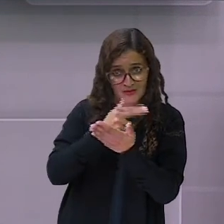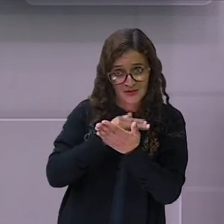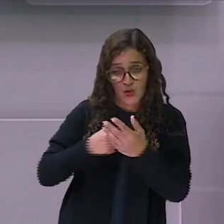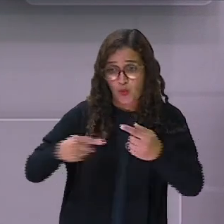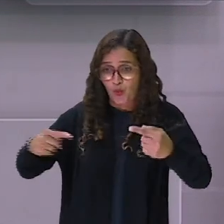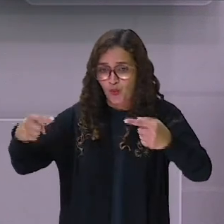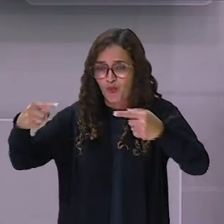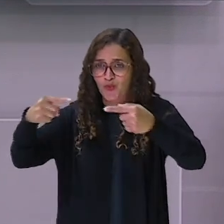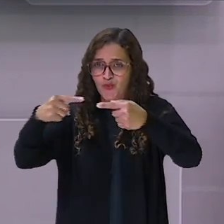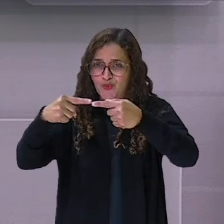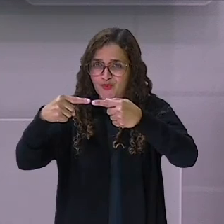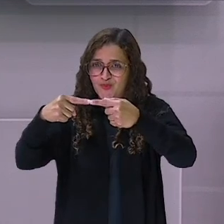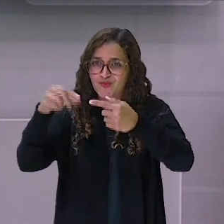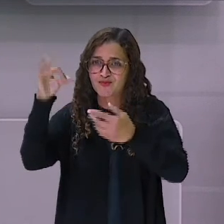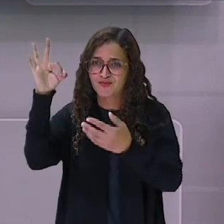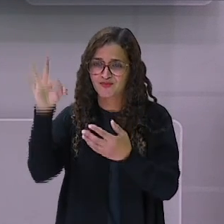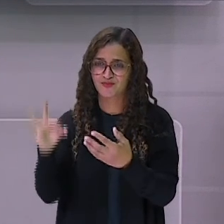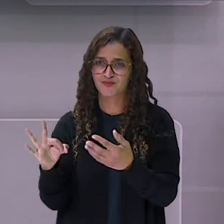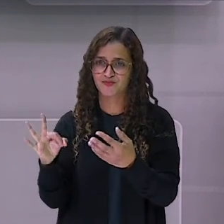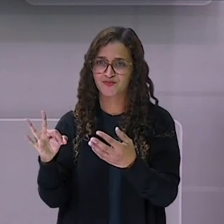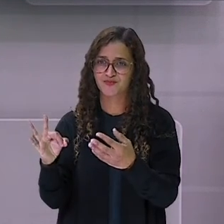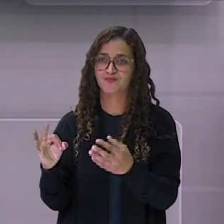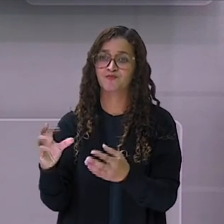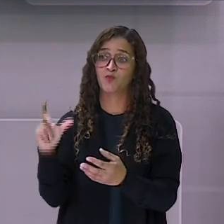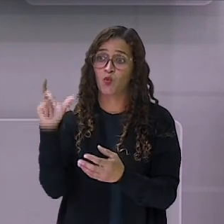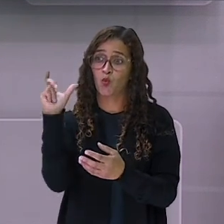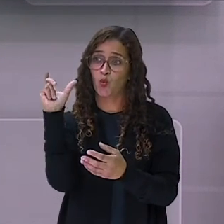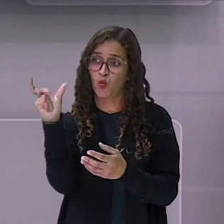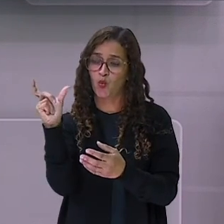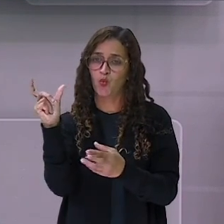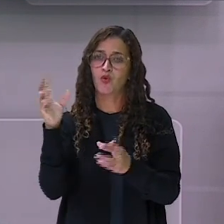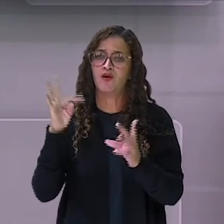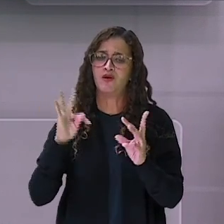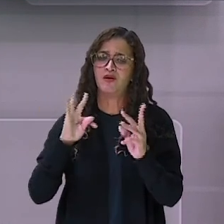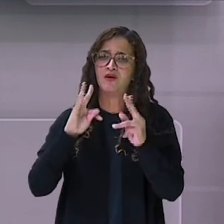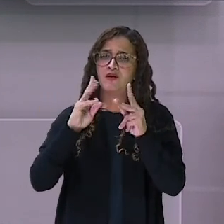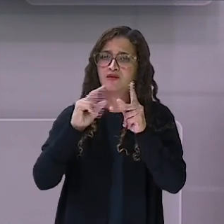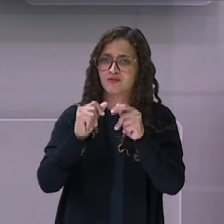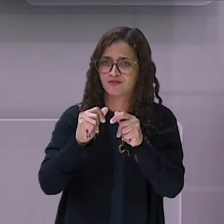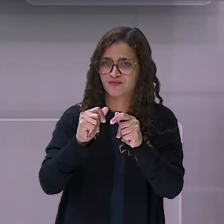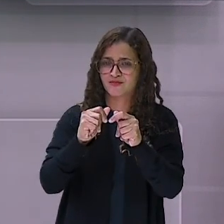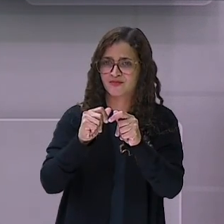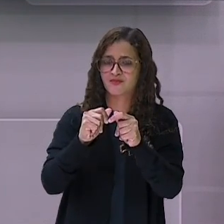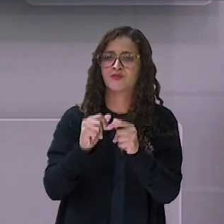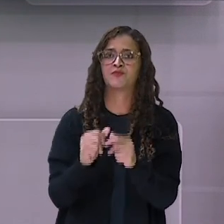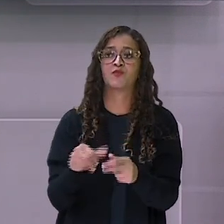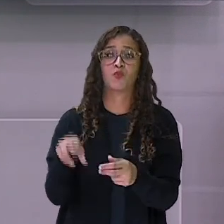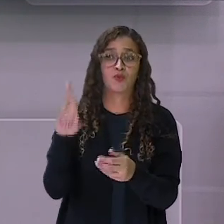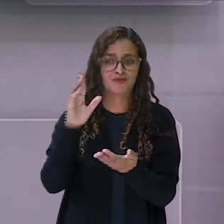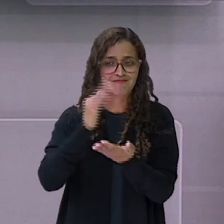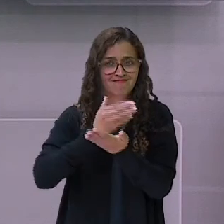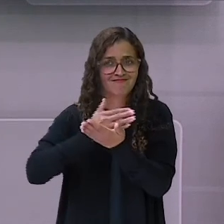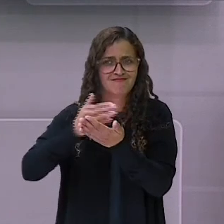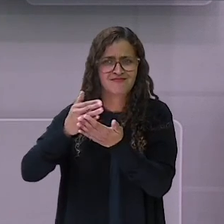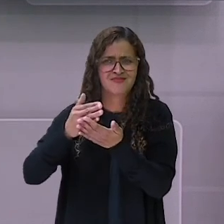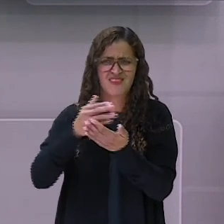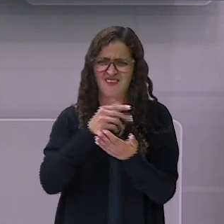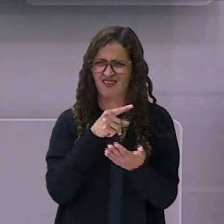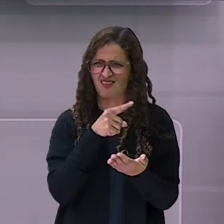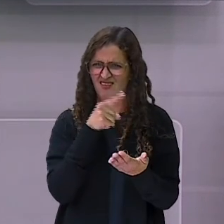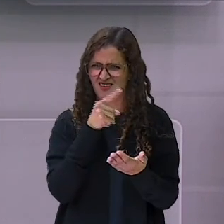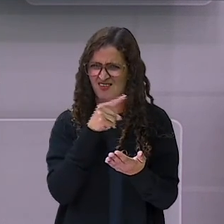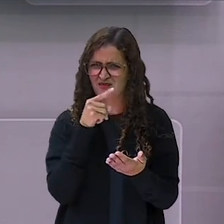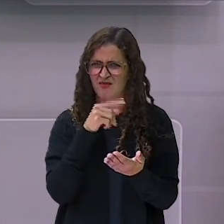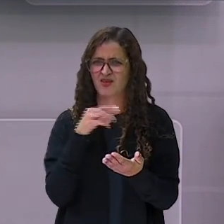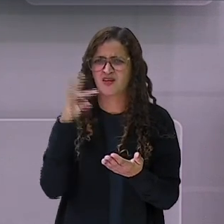palavras começam com a letra R. Como na palavra rato. Lá na nossa fábula. Do início da